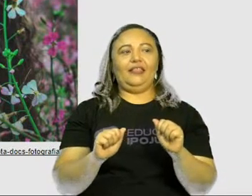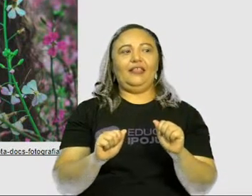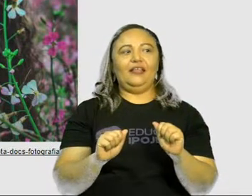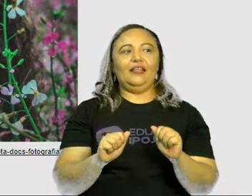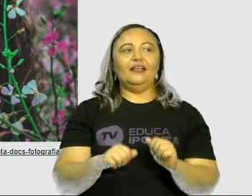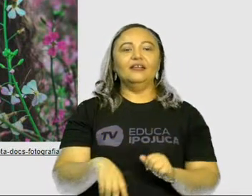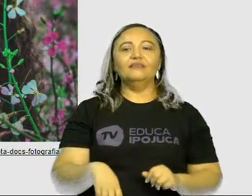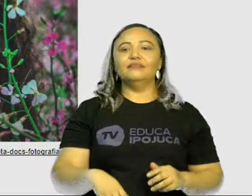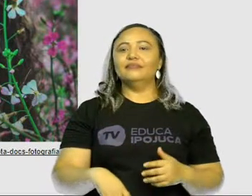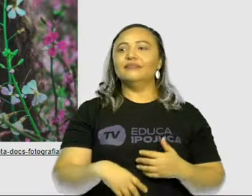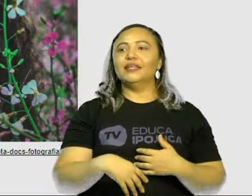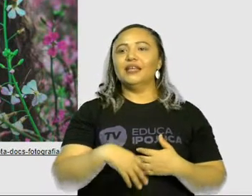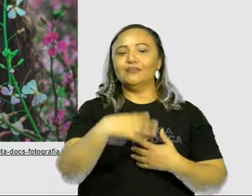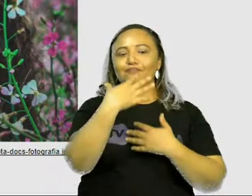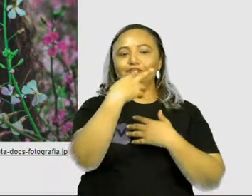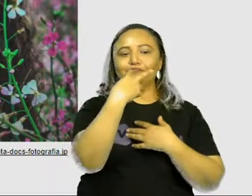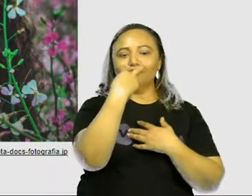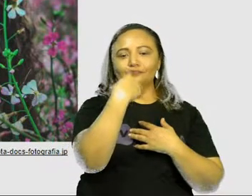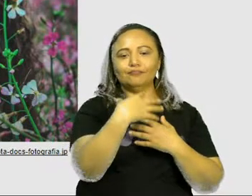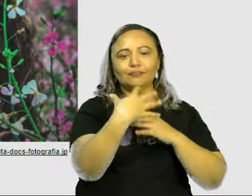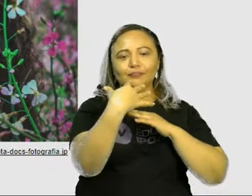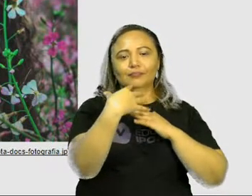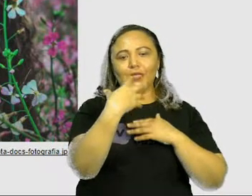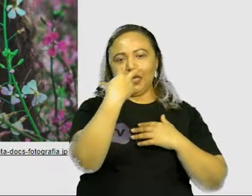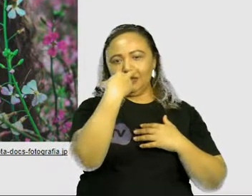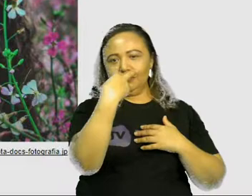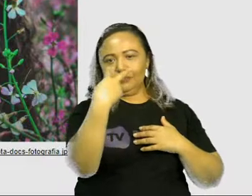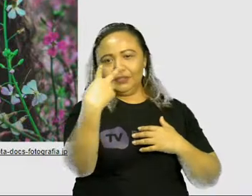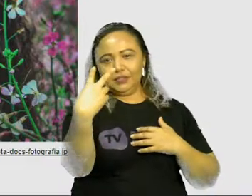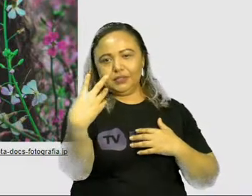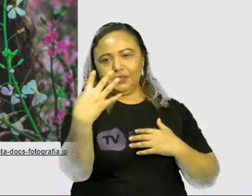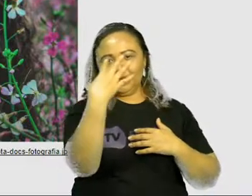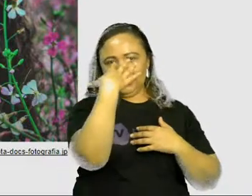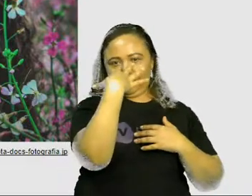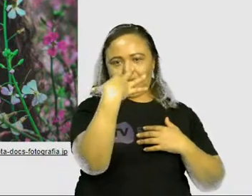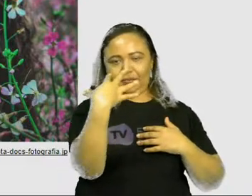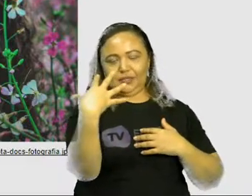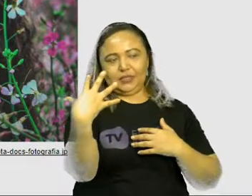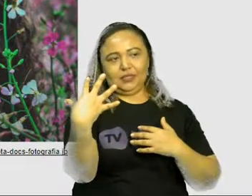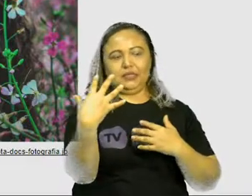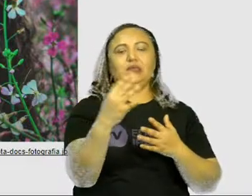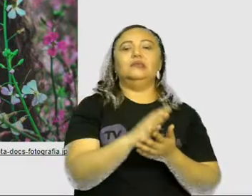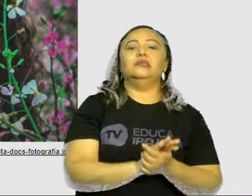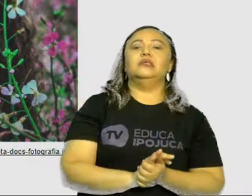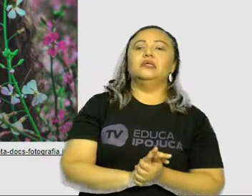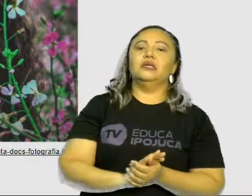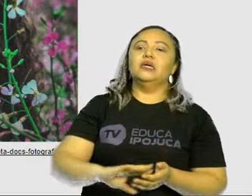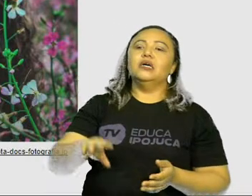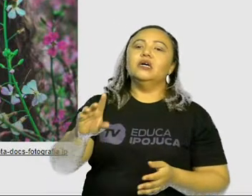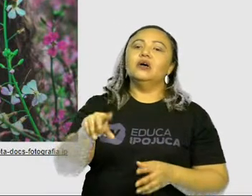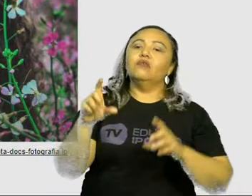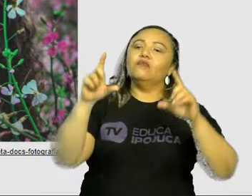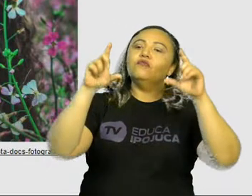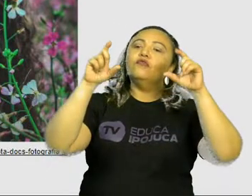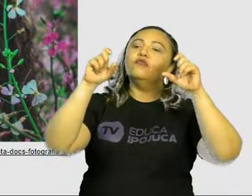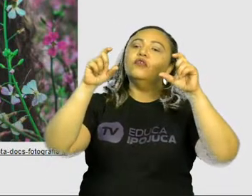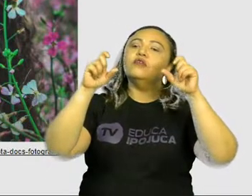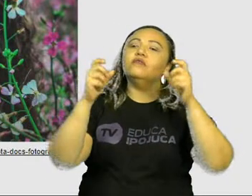uma maneira de nos chamar a atenção. Vamos falar agora sobre a fotografia, a técnica de criar